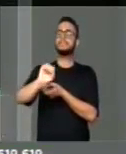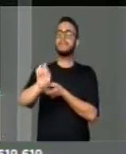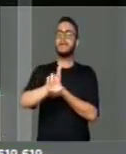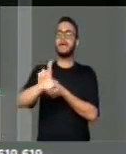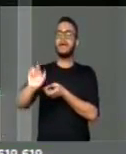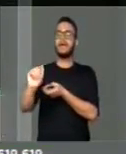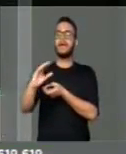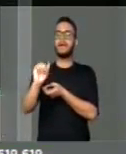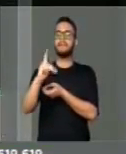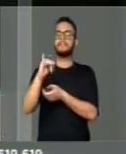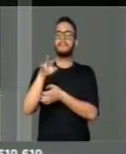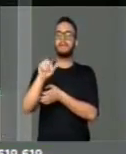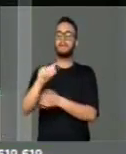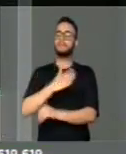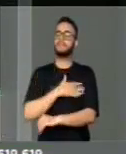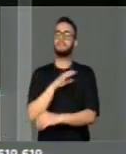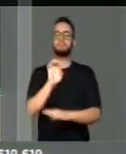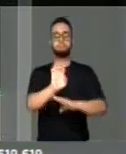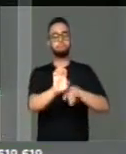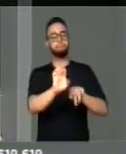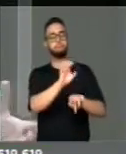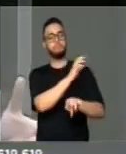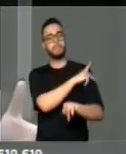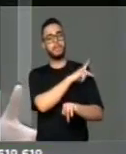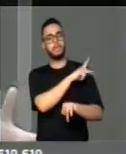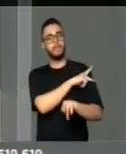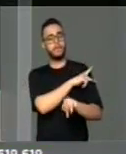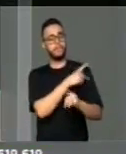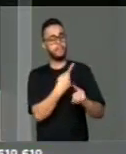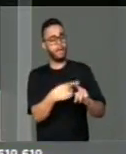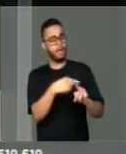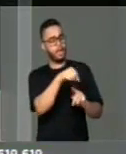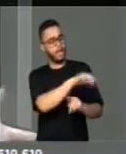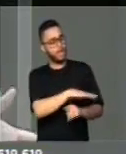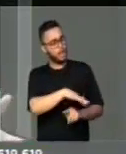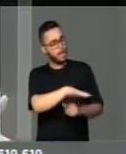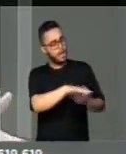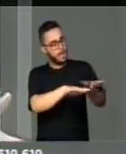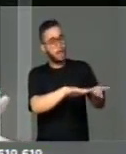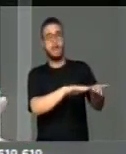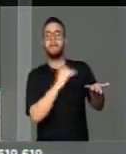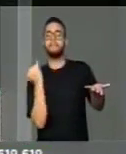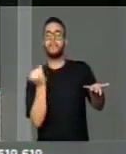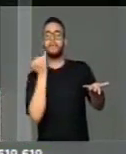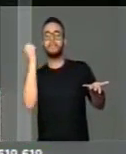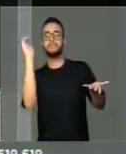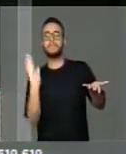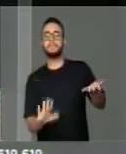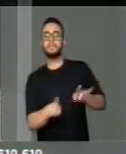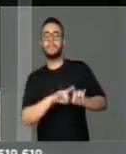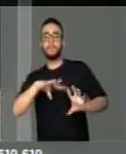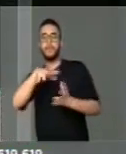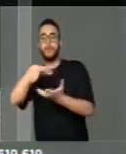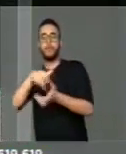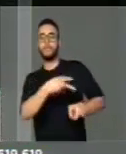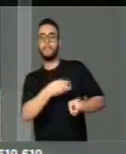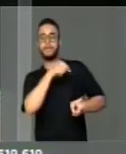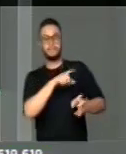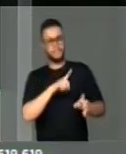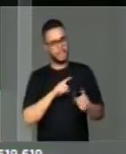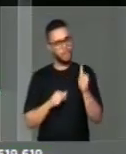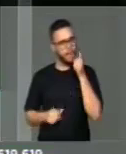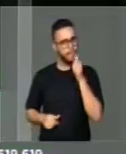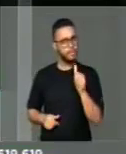Piauí, por ser uma área realmente de importância para o Brasil e para o mundo. Lá tem uma senhora